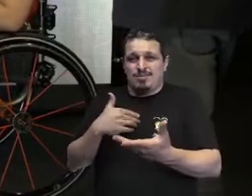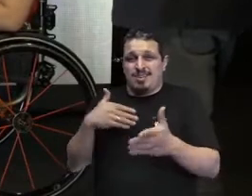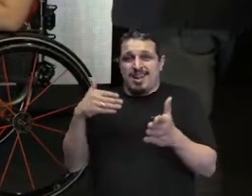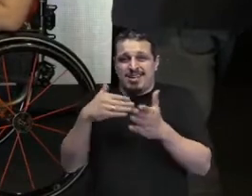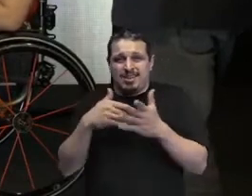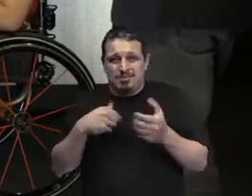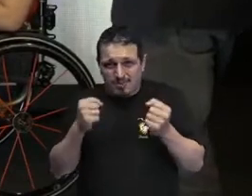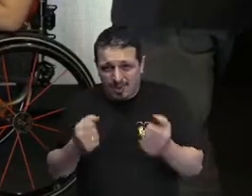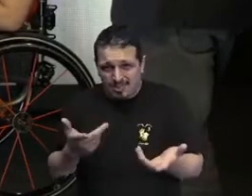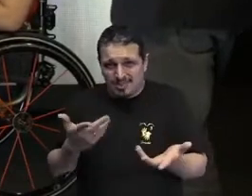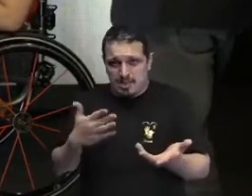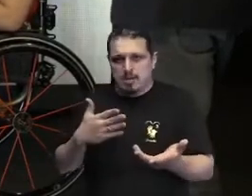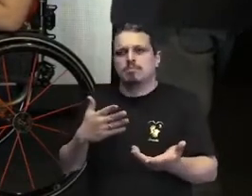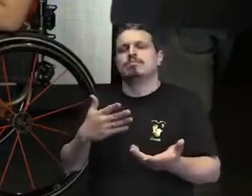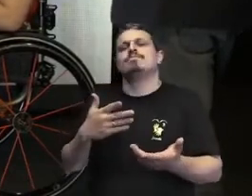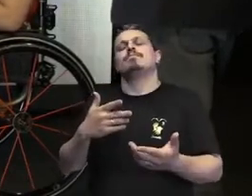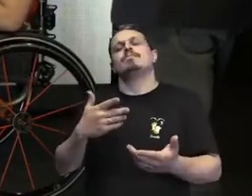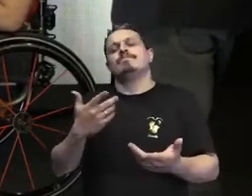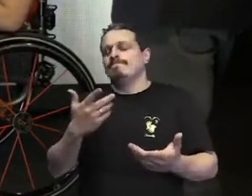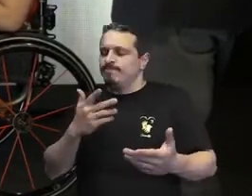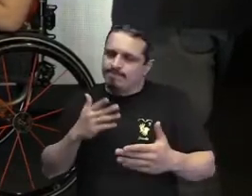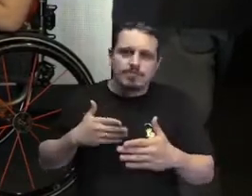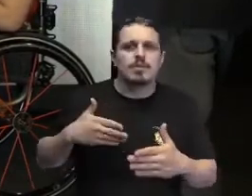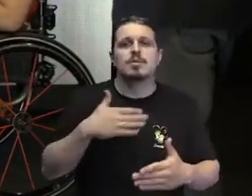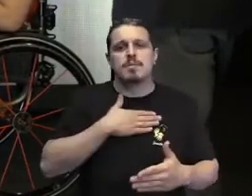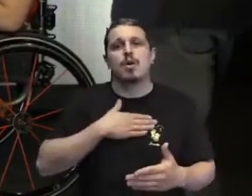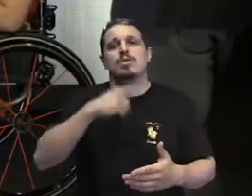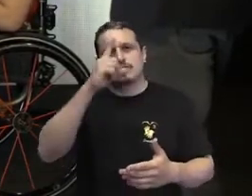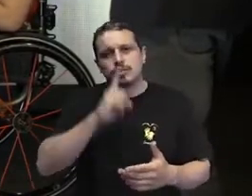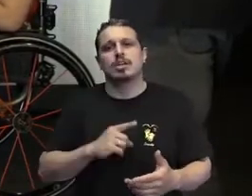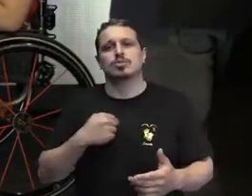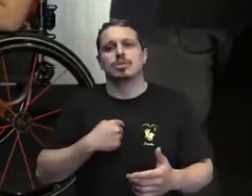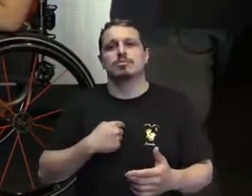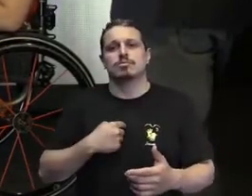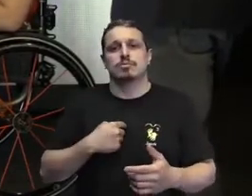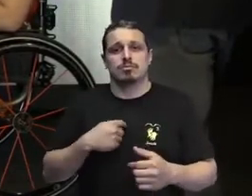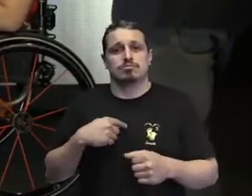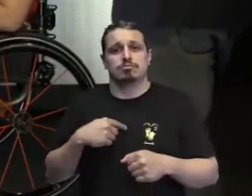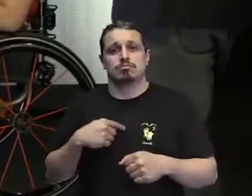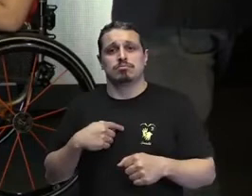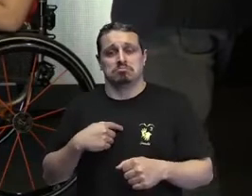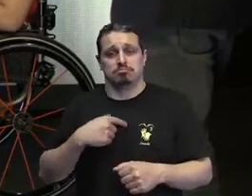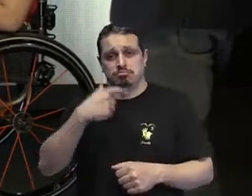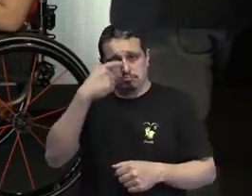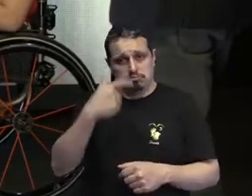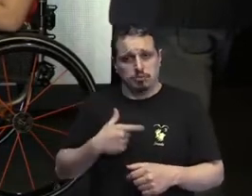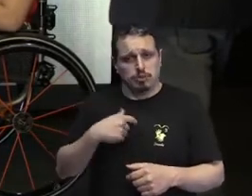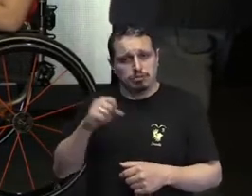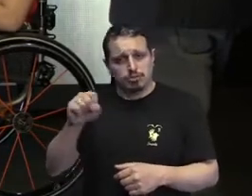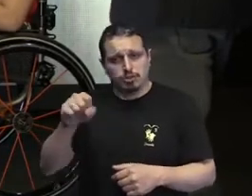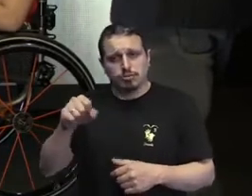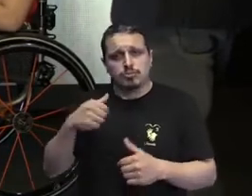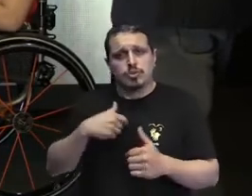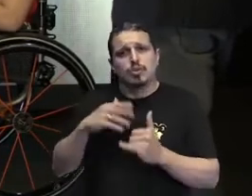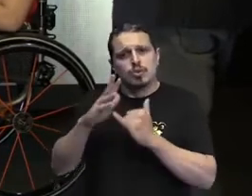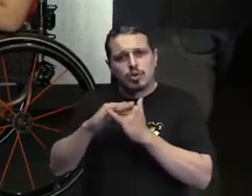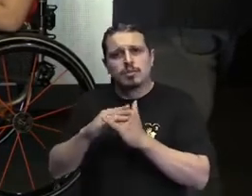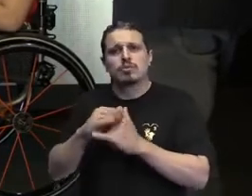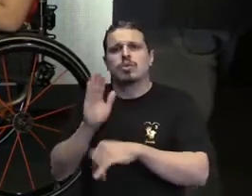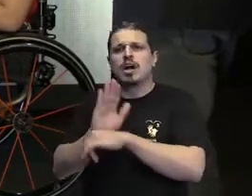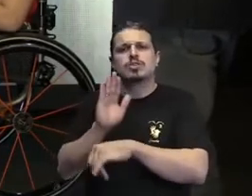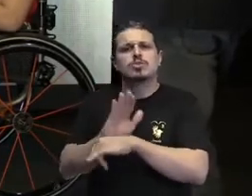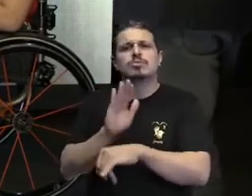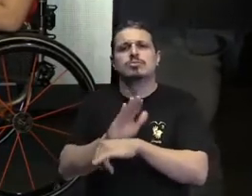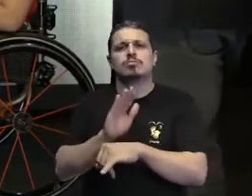com deficiência. E isso, com certeza, fez muito parte do canal. O canal foi a primeira